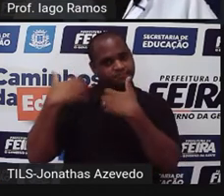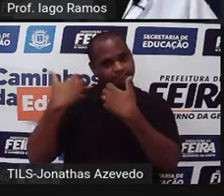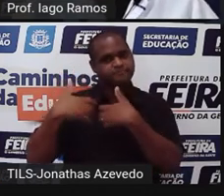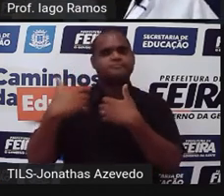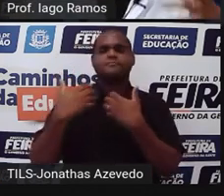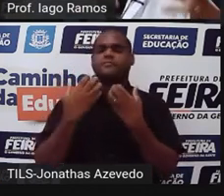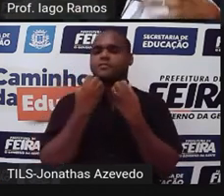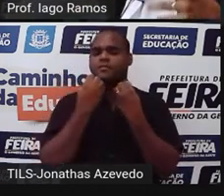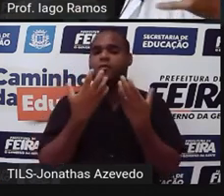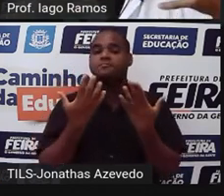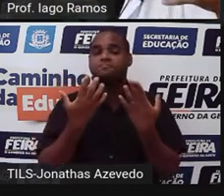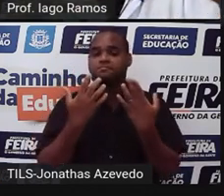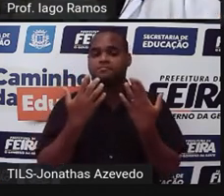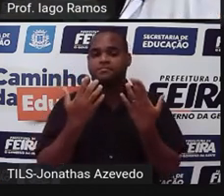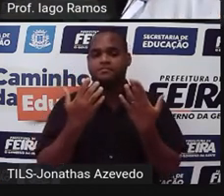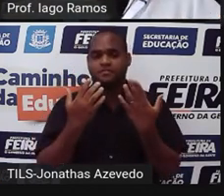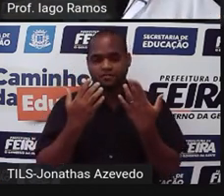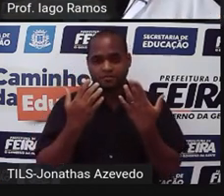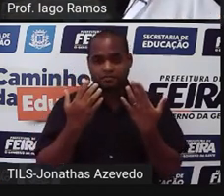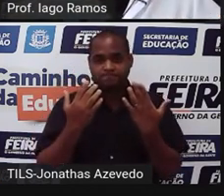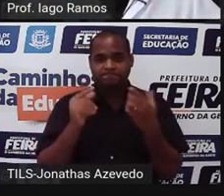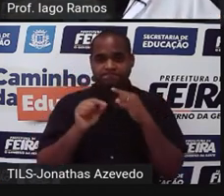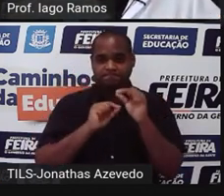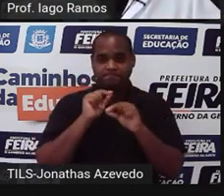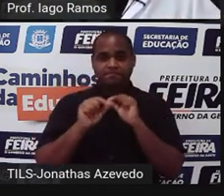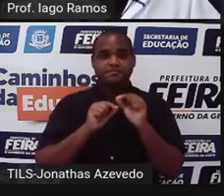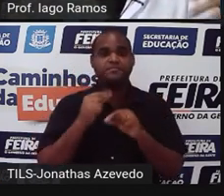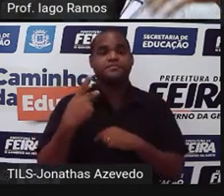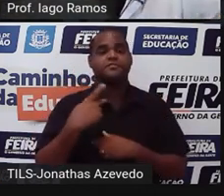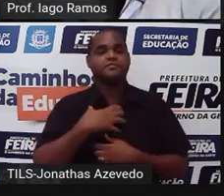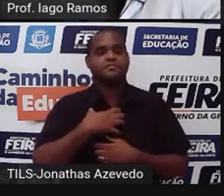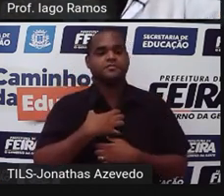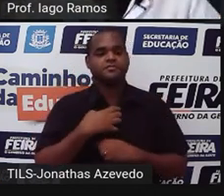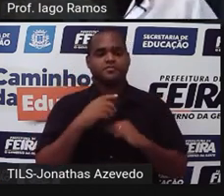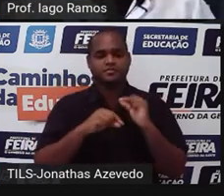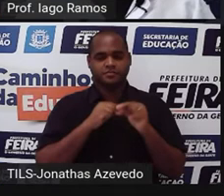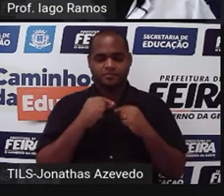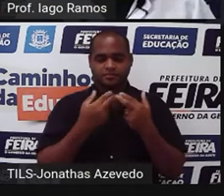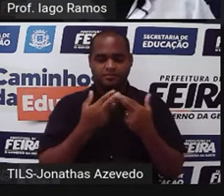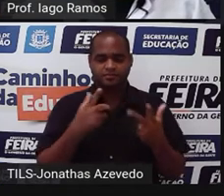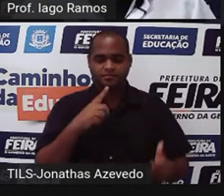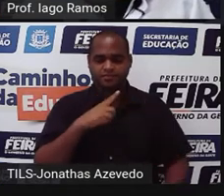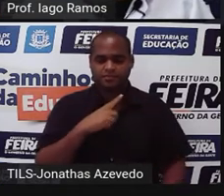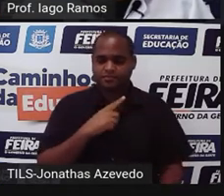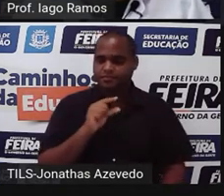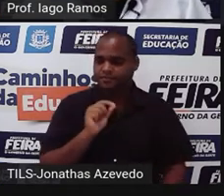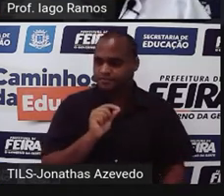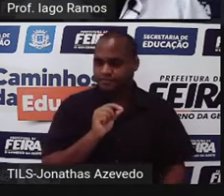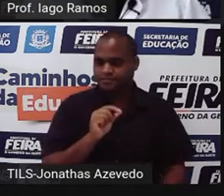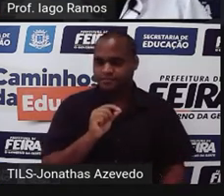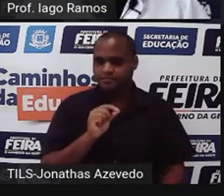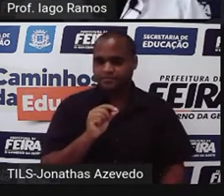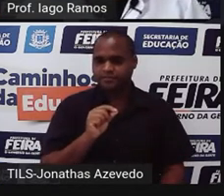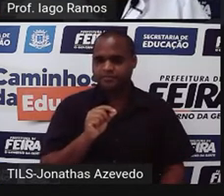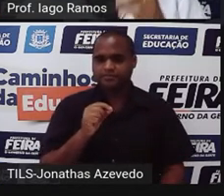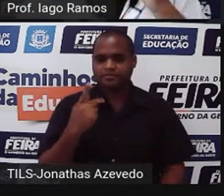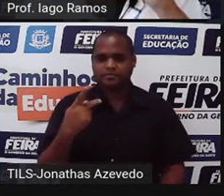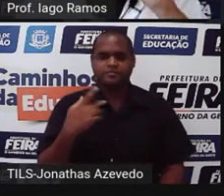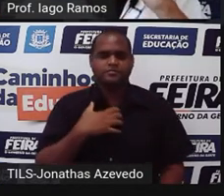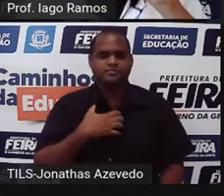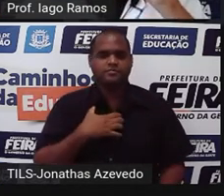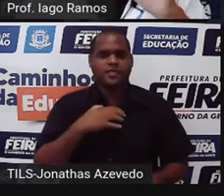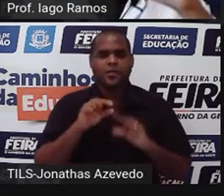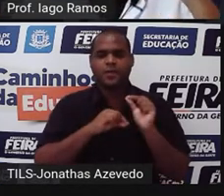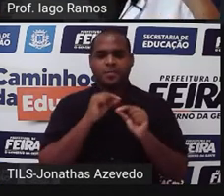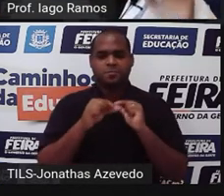Bom, então, que situação é essa, né? O que é foi colocado aqui para nós, né? A situação aqui é essa, ó,